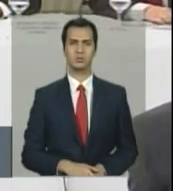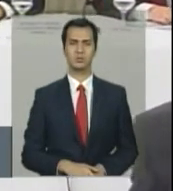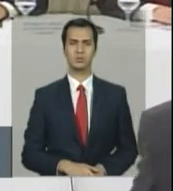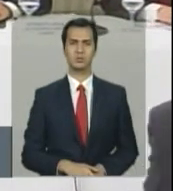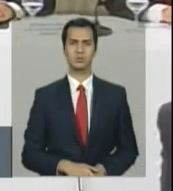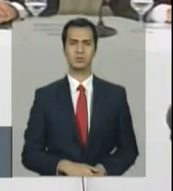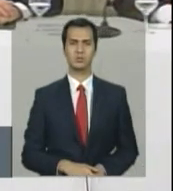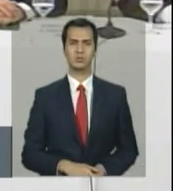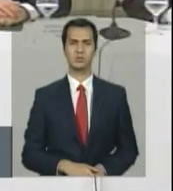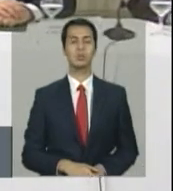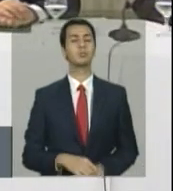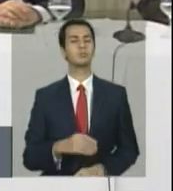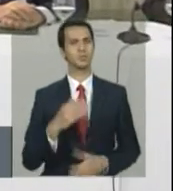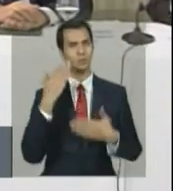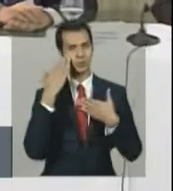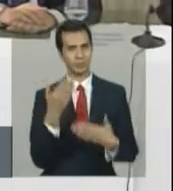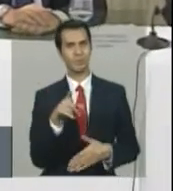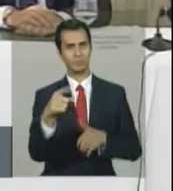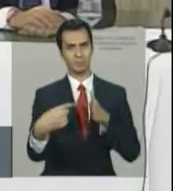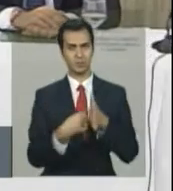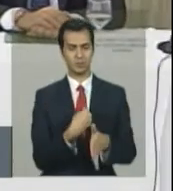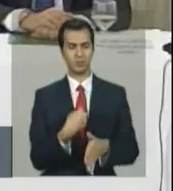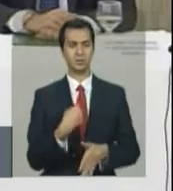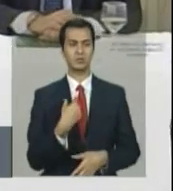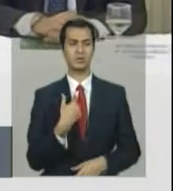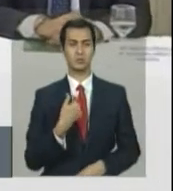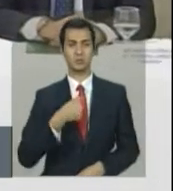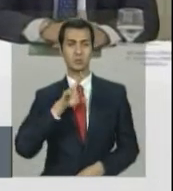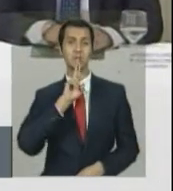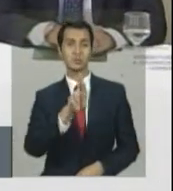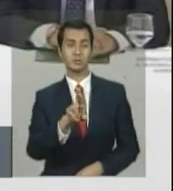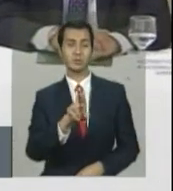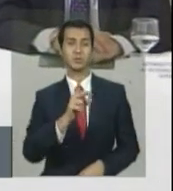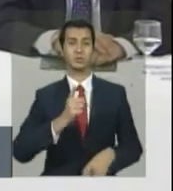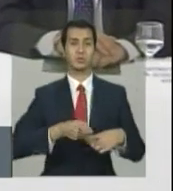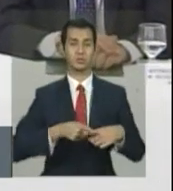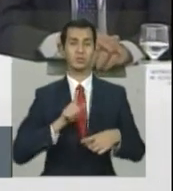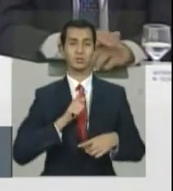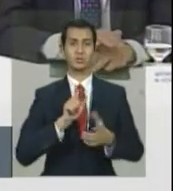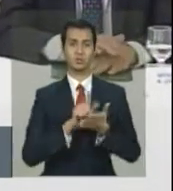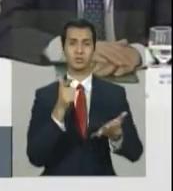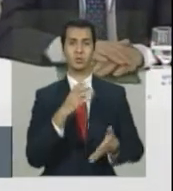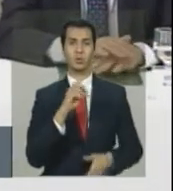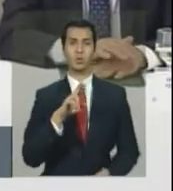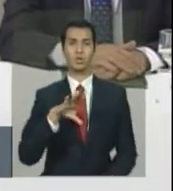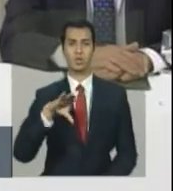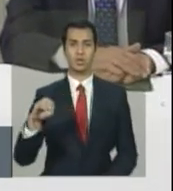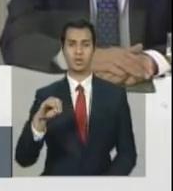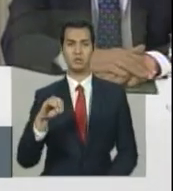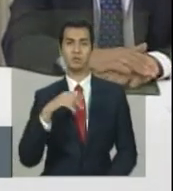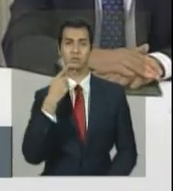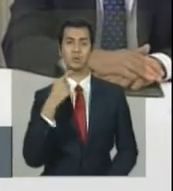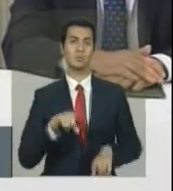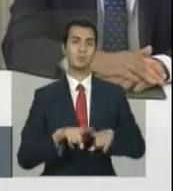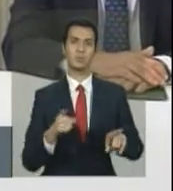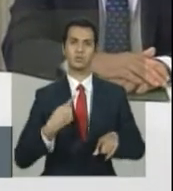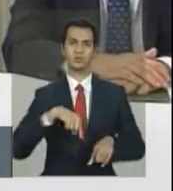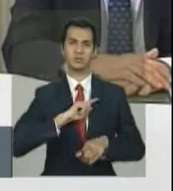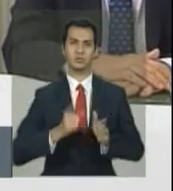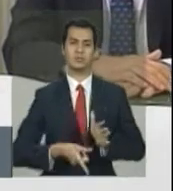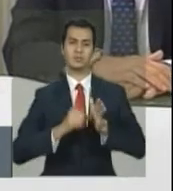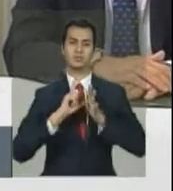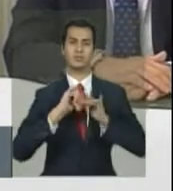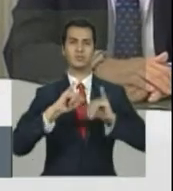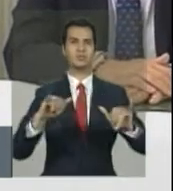eu responder as suas questões que vêm sendo colocadas pelo Correio Brasiliense faz alguns dias, mas a não tinha condições de antecipar,